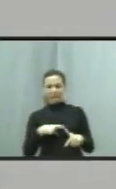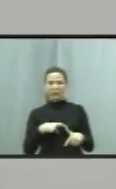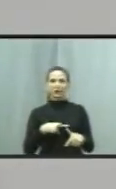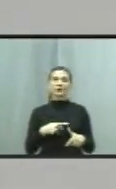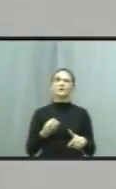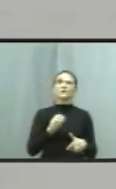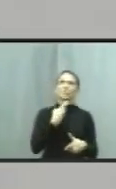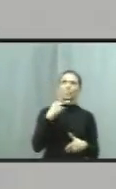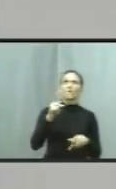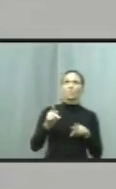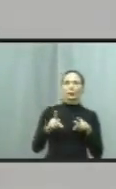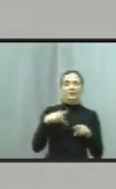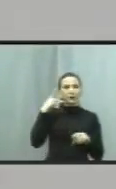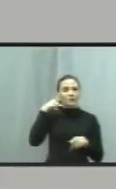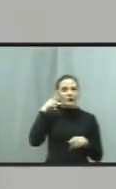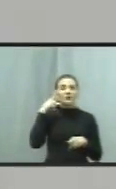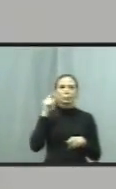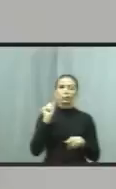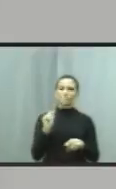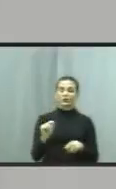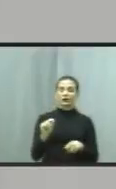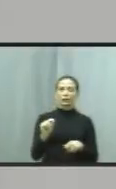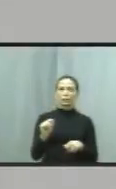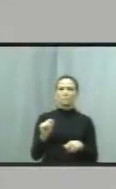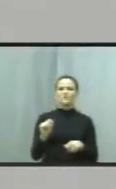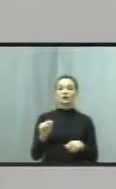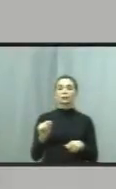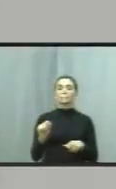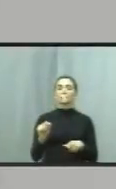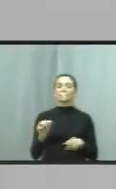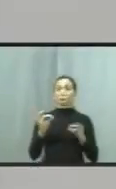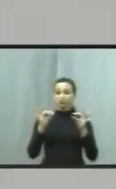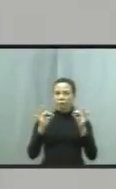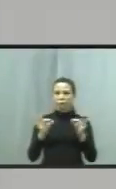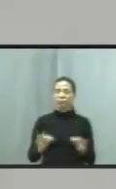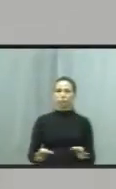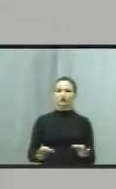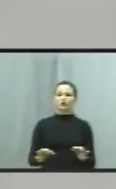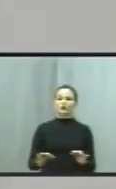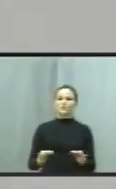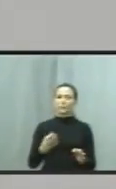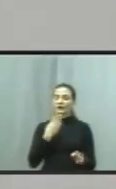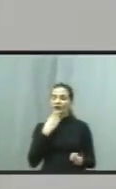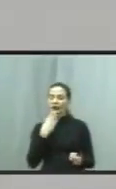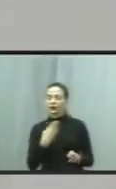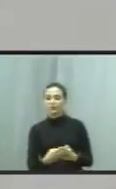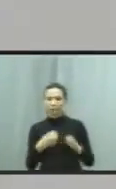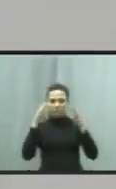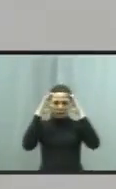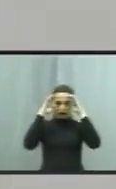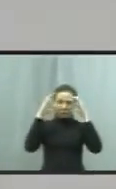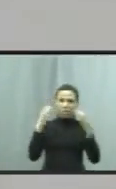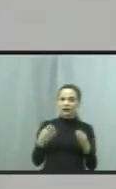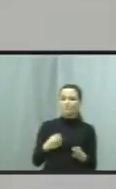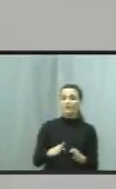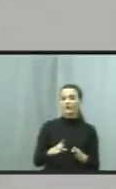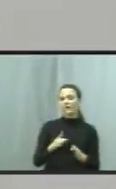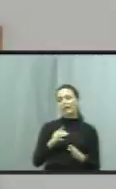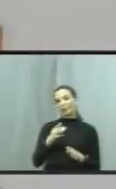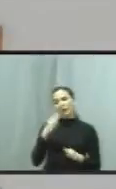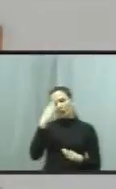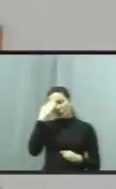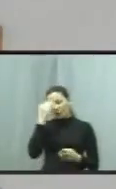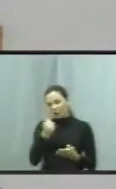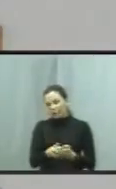Bem-aventurado o político cuja coerência pode ser admirada e que respeita as promessas eleitorais.